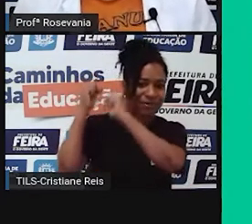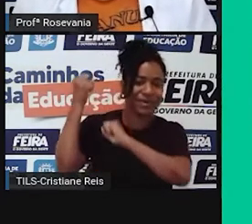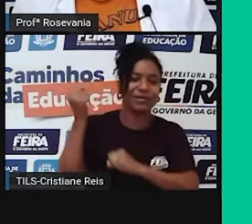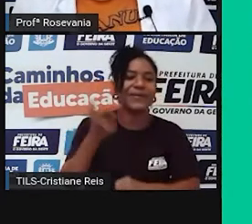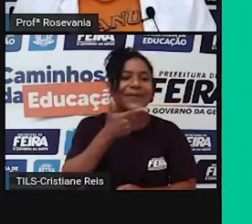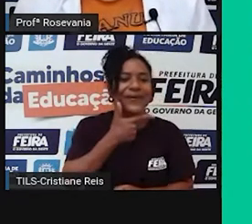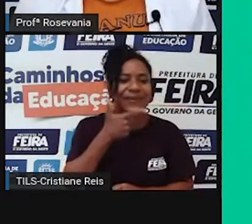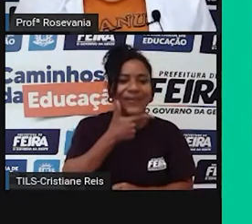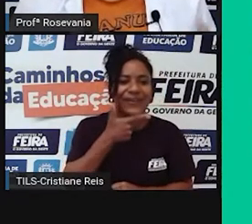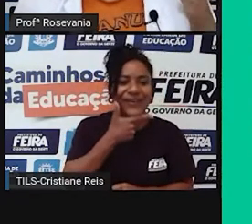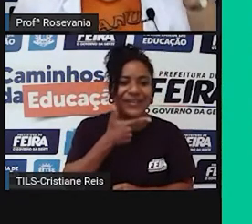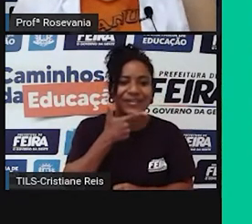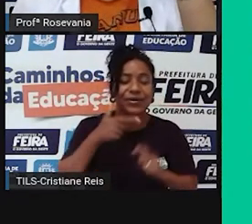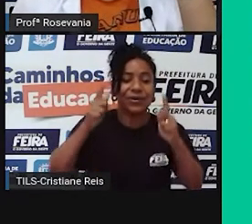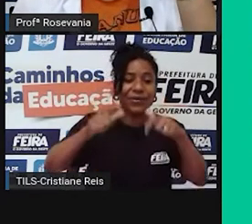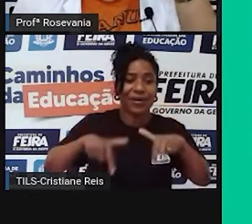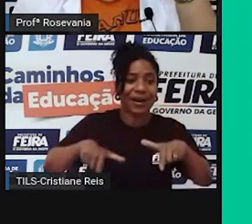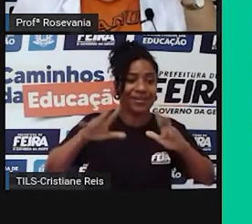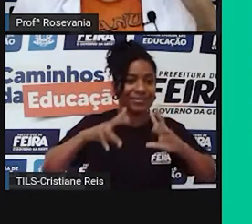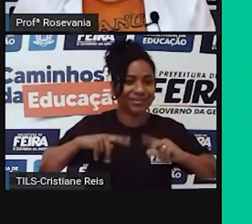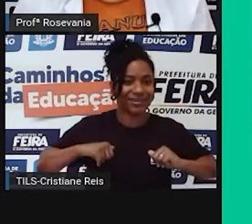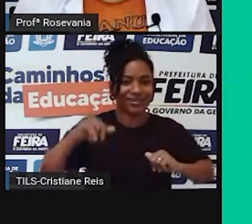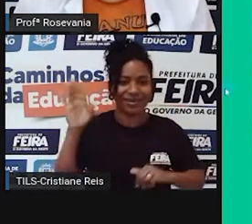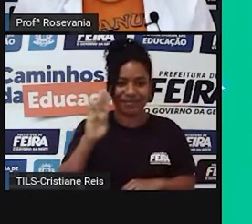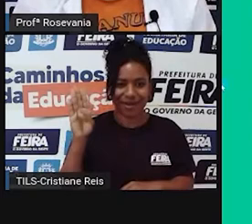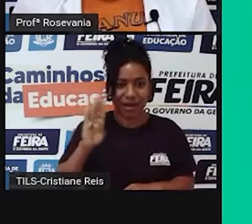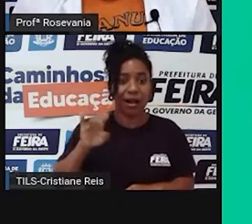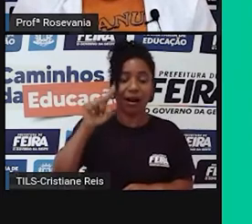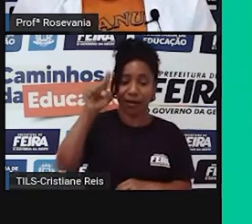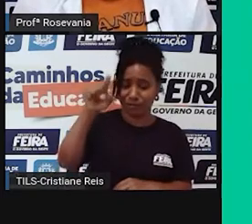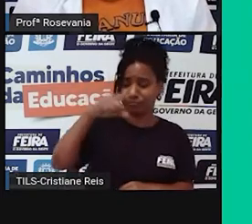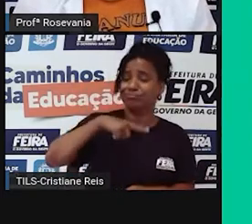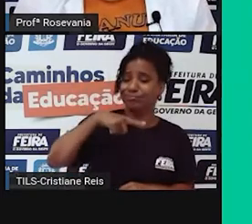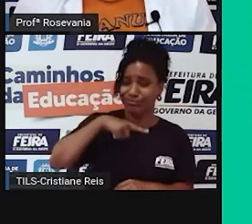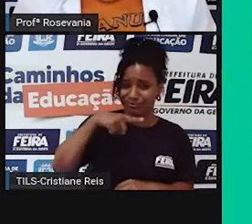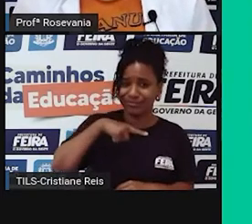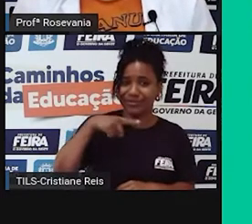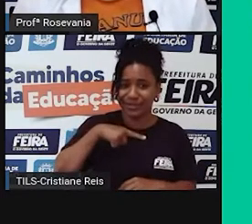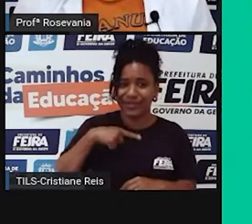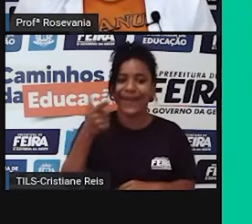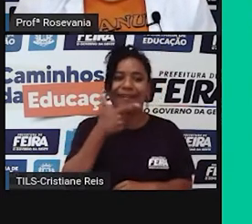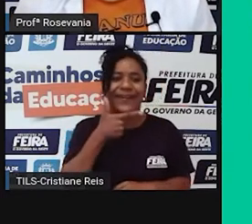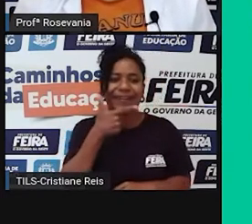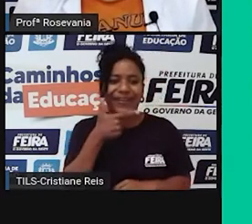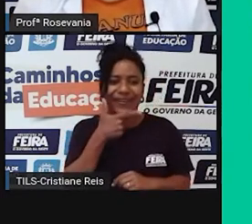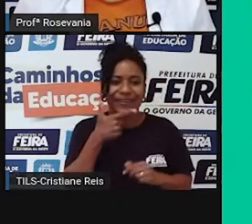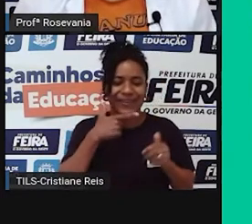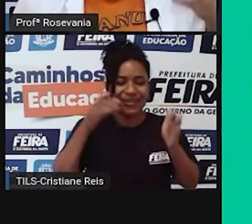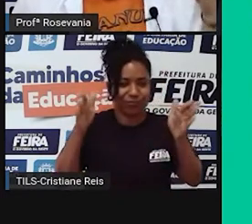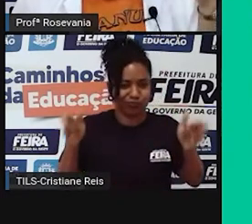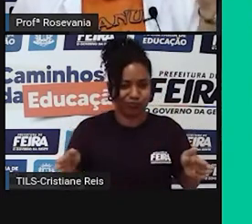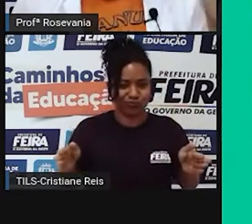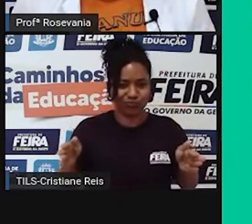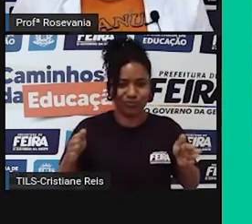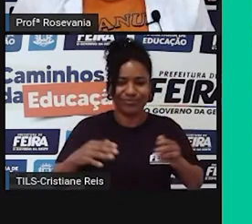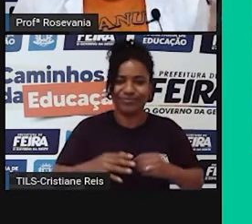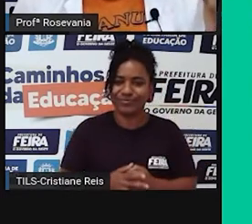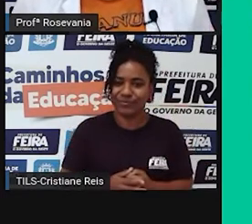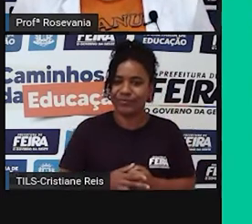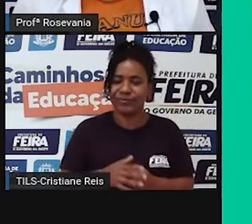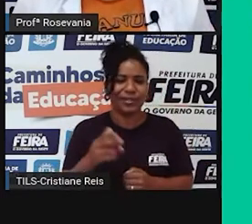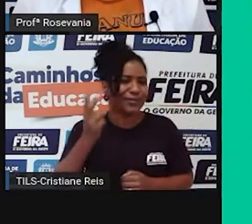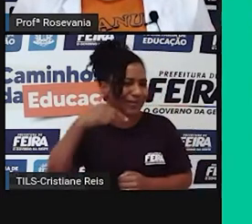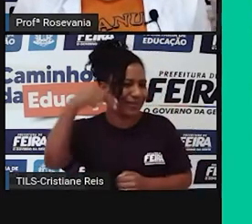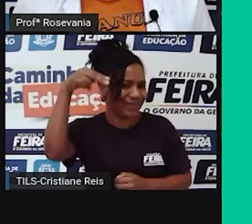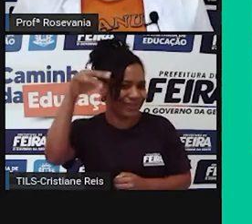região, né, de Santa Bárbara, gente percebe muito isso, então, o Nordeste tem muita coisa, de comida,